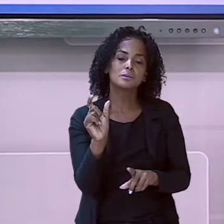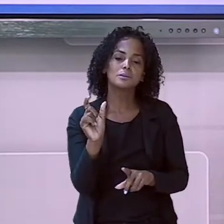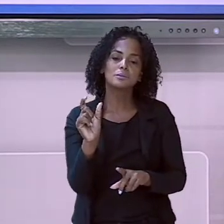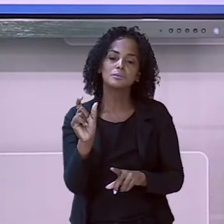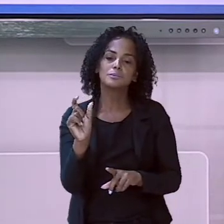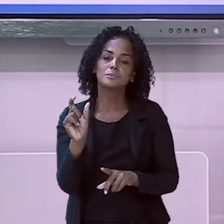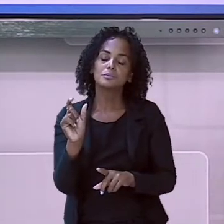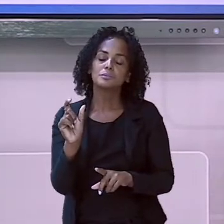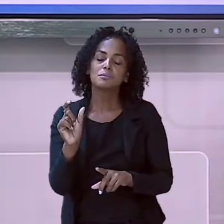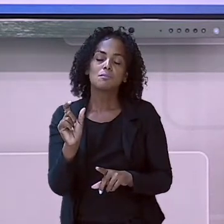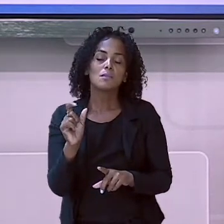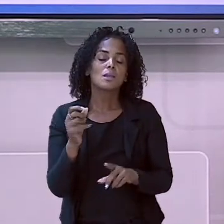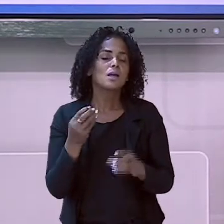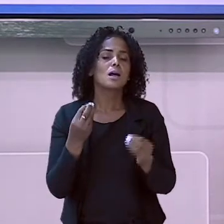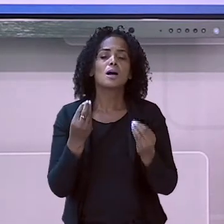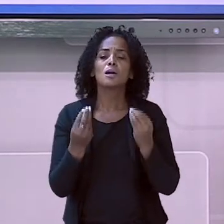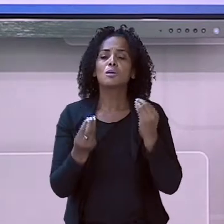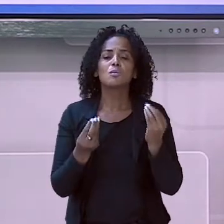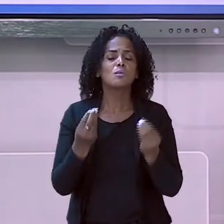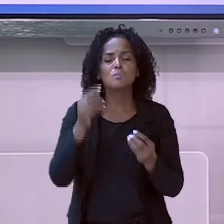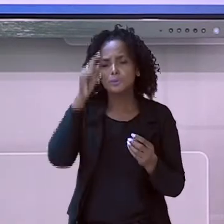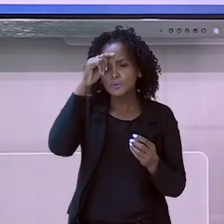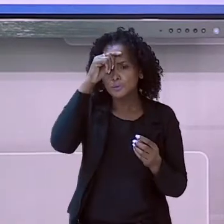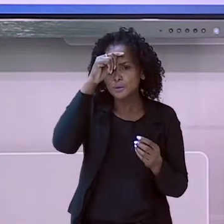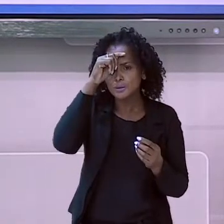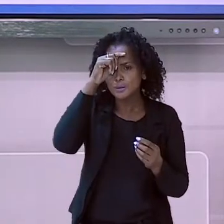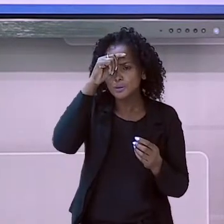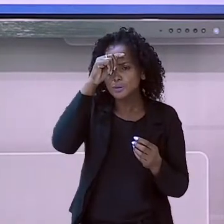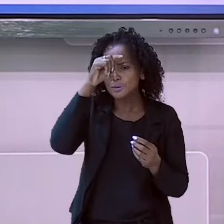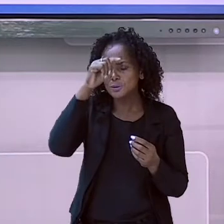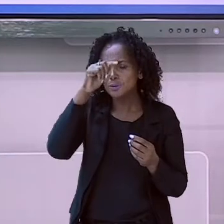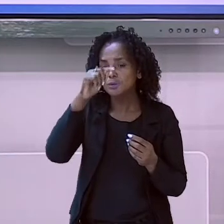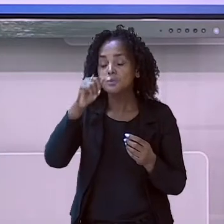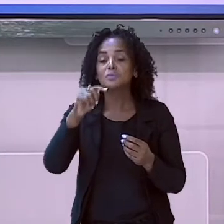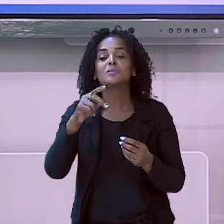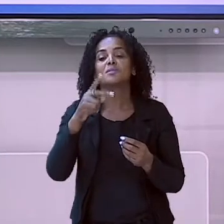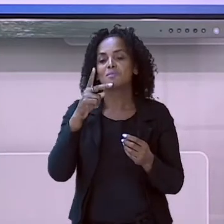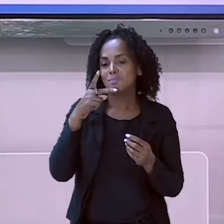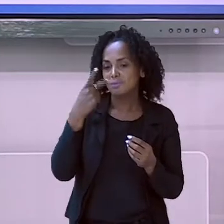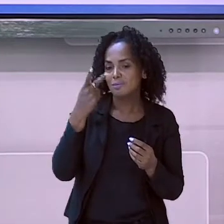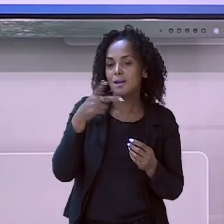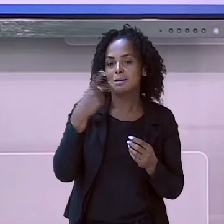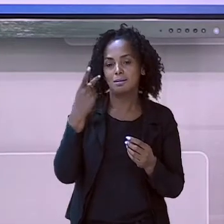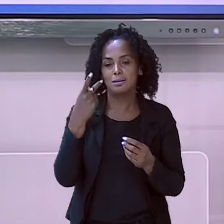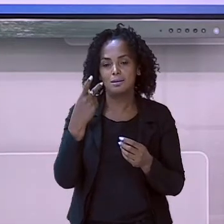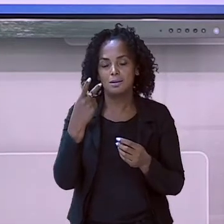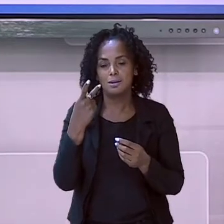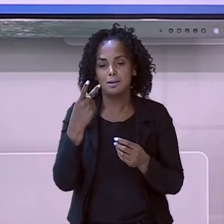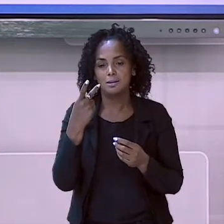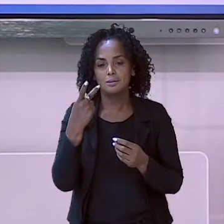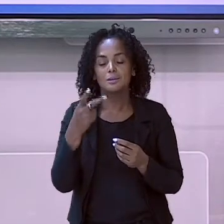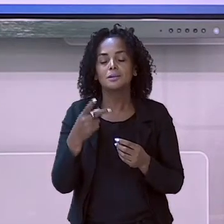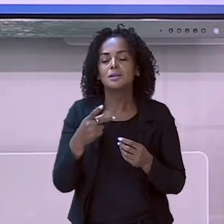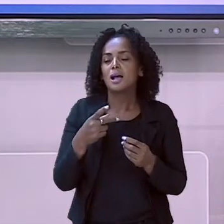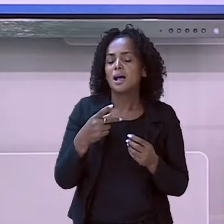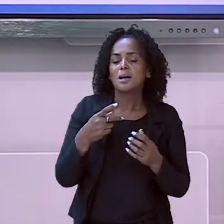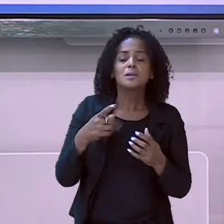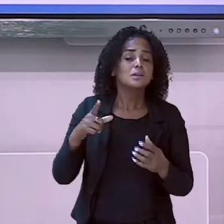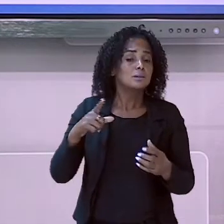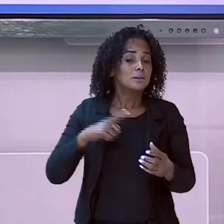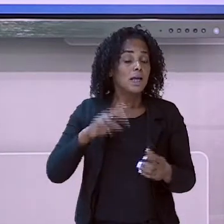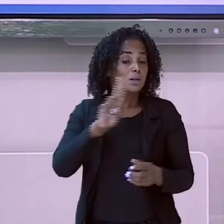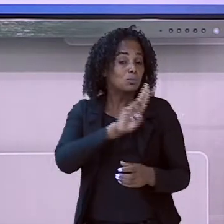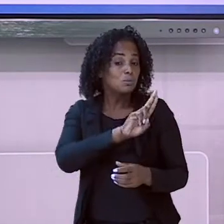O difícil sabe como? De se falar. Difíceis de pronunciar. A brincadeira ganhou esse nome